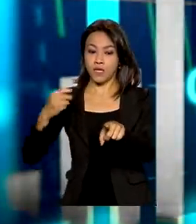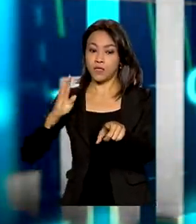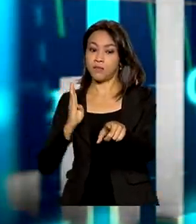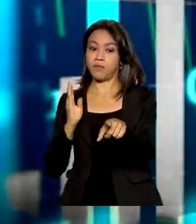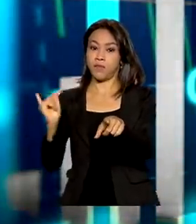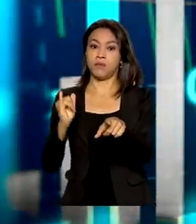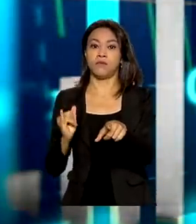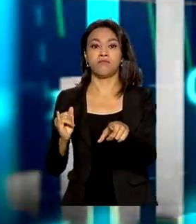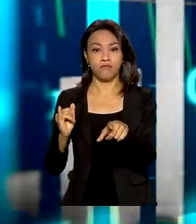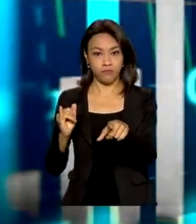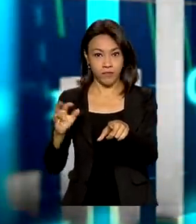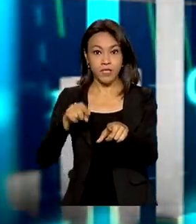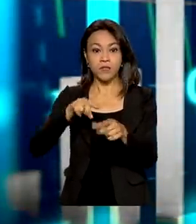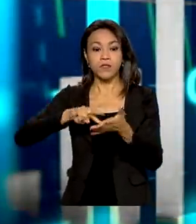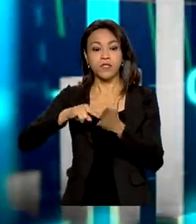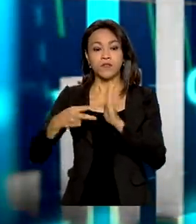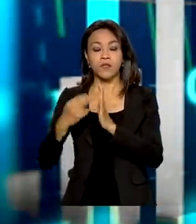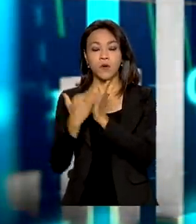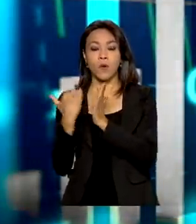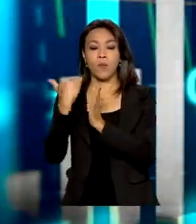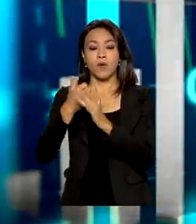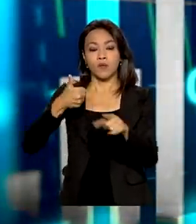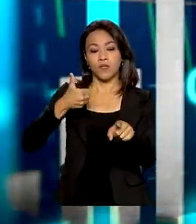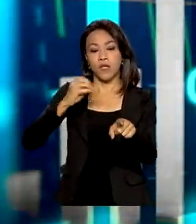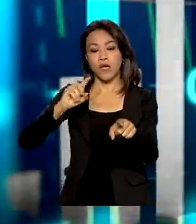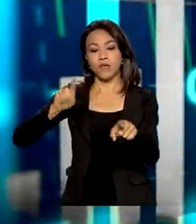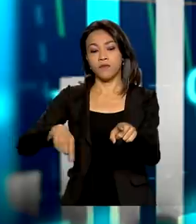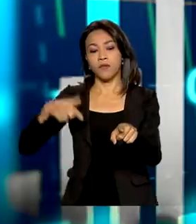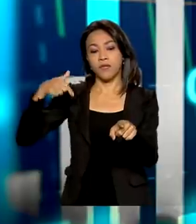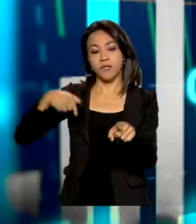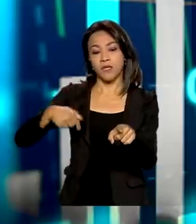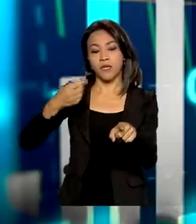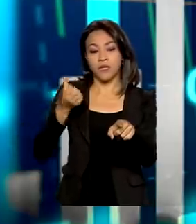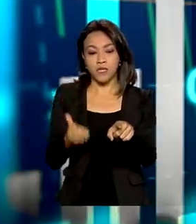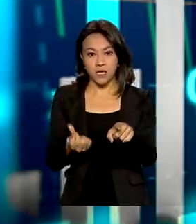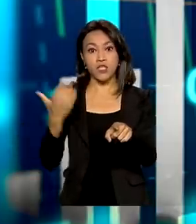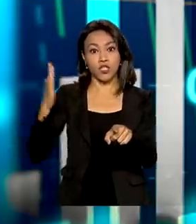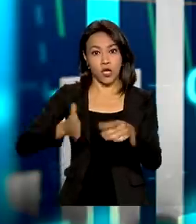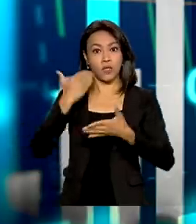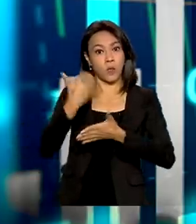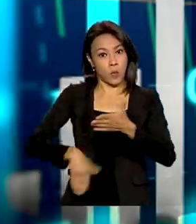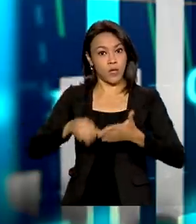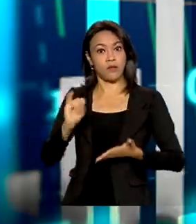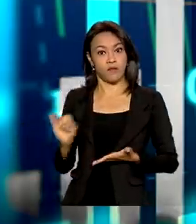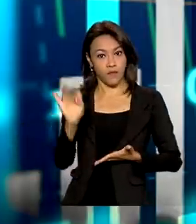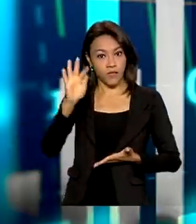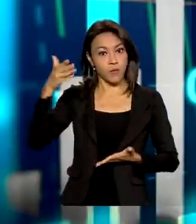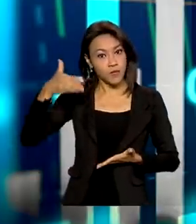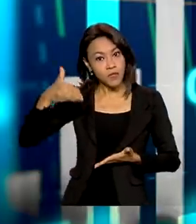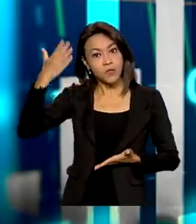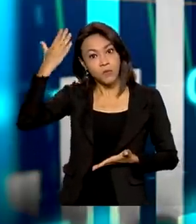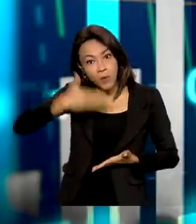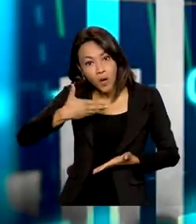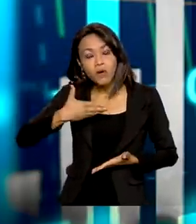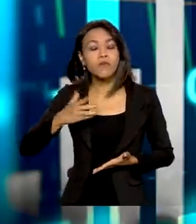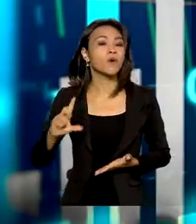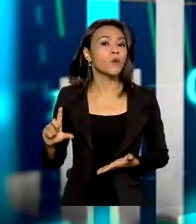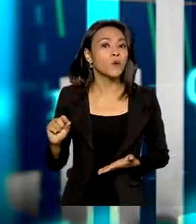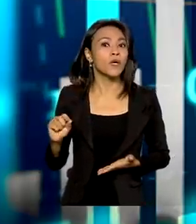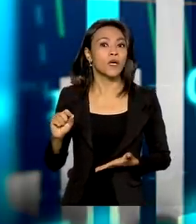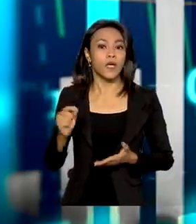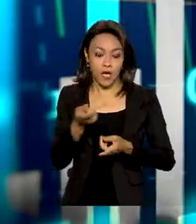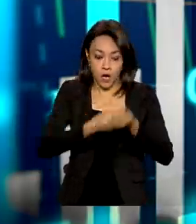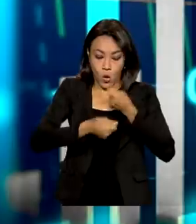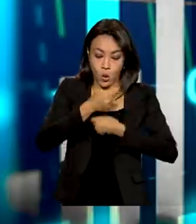aumento de 10,76 já descontado a inflação. Isso é uma demonstração cabal que a economia